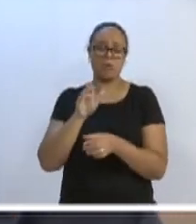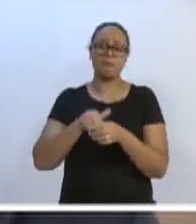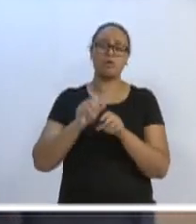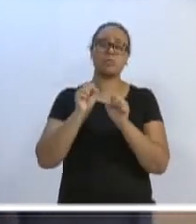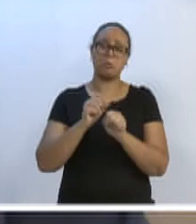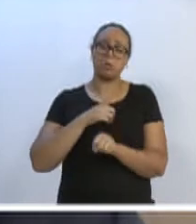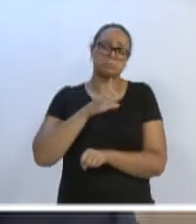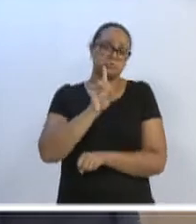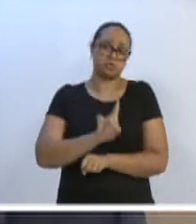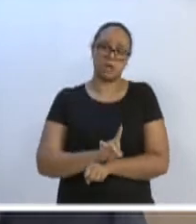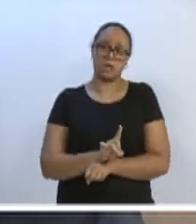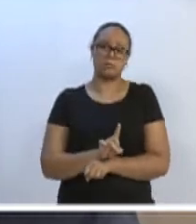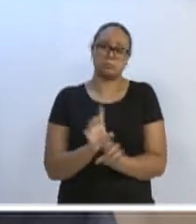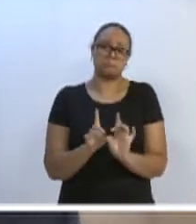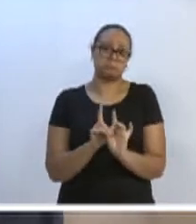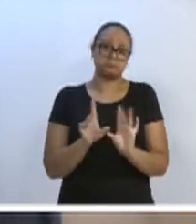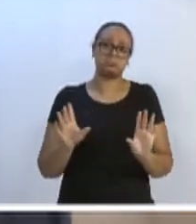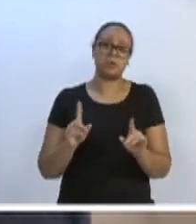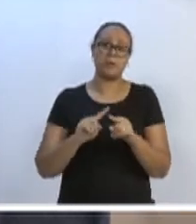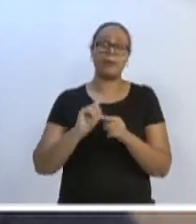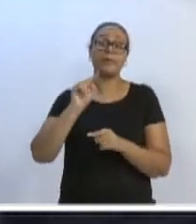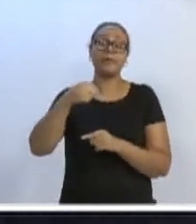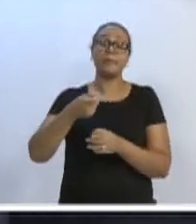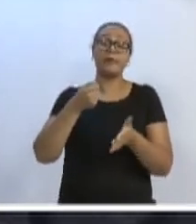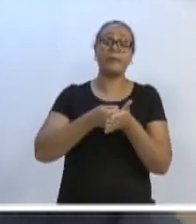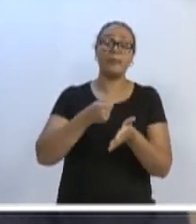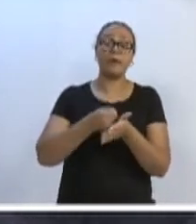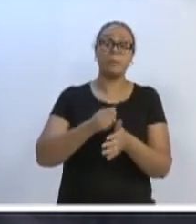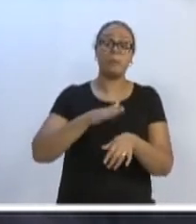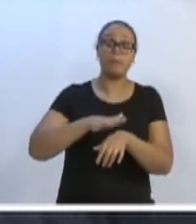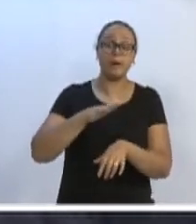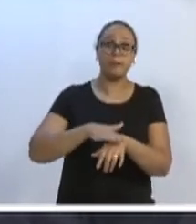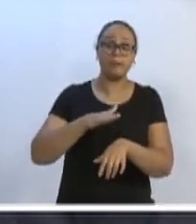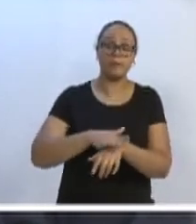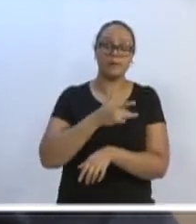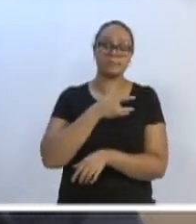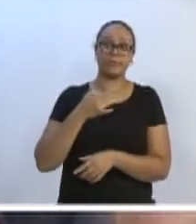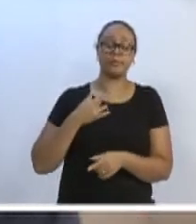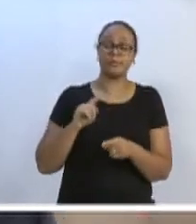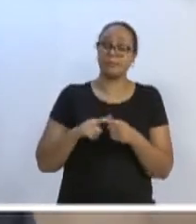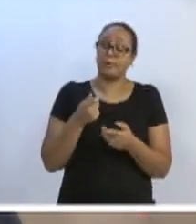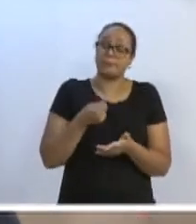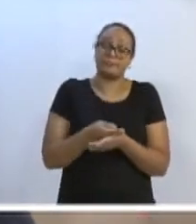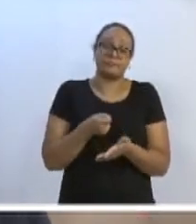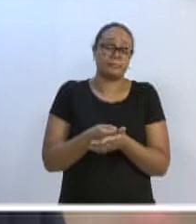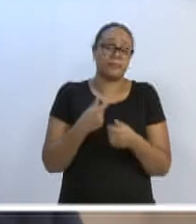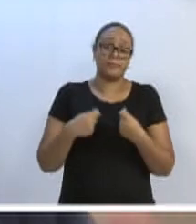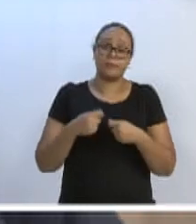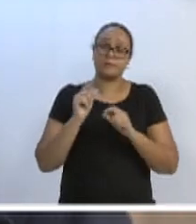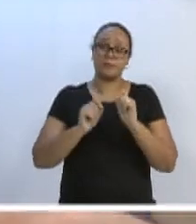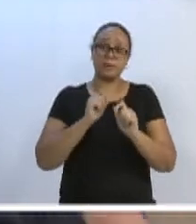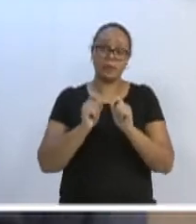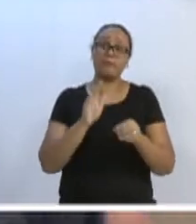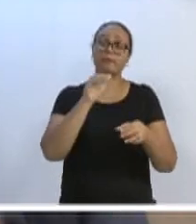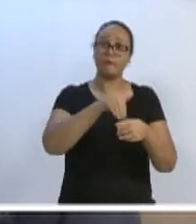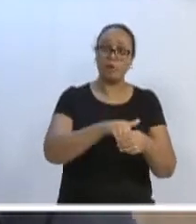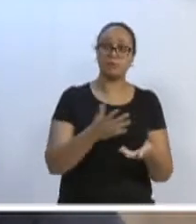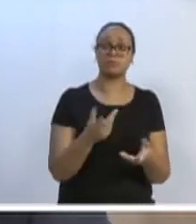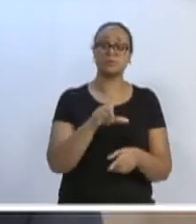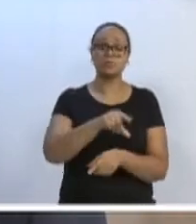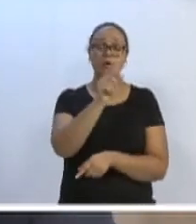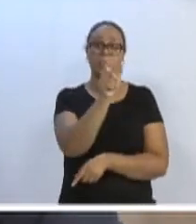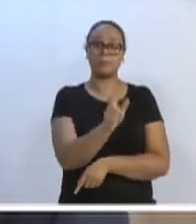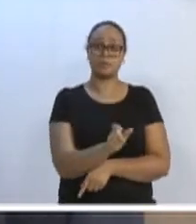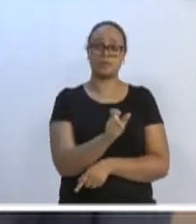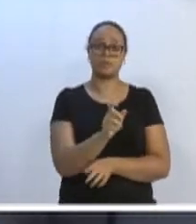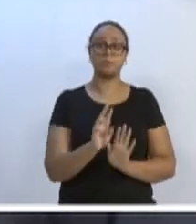mas depois, no outro dia, estão cobrando mais saúde, mais isso, mais aquilo, mas não foram fazer a sua obrigação. Não optaram por um, por ninguém, mas se sentem no direito de